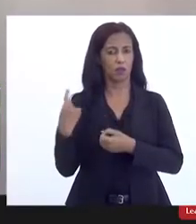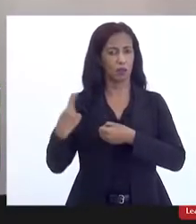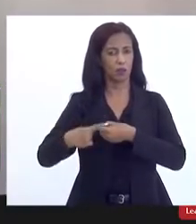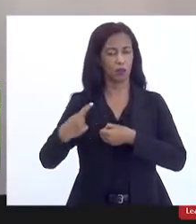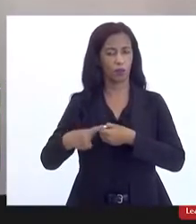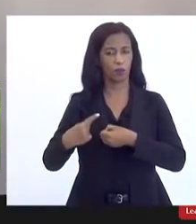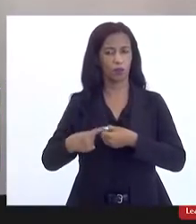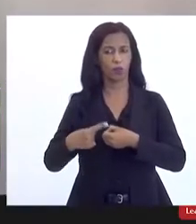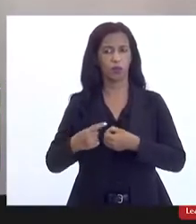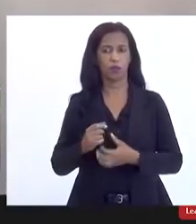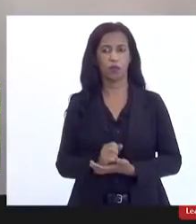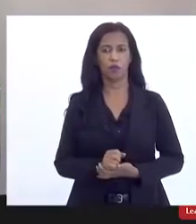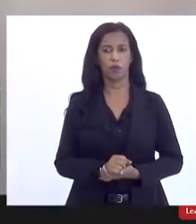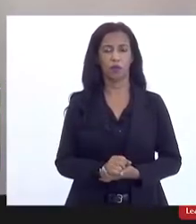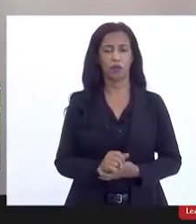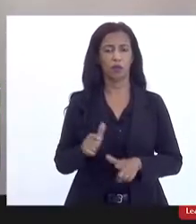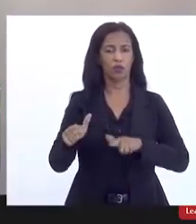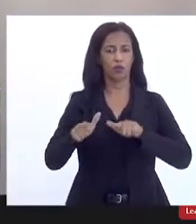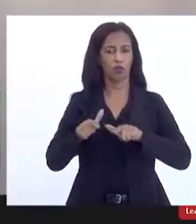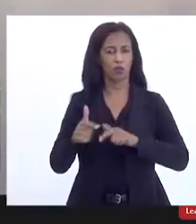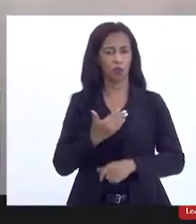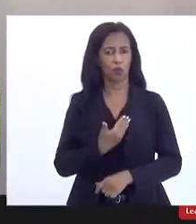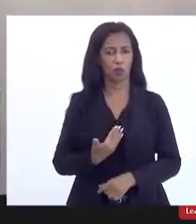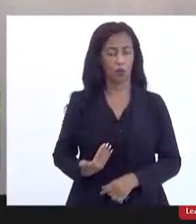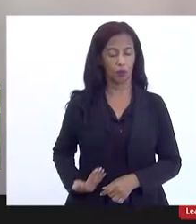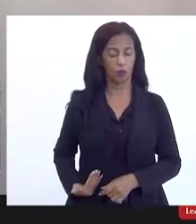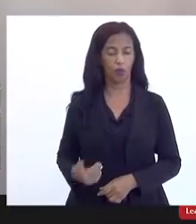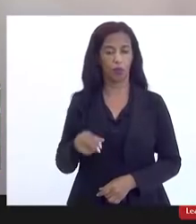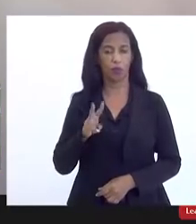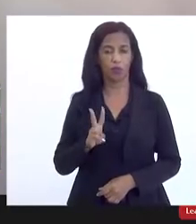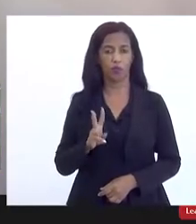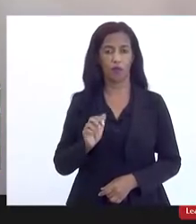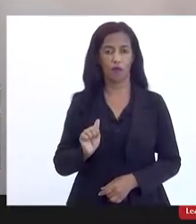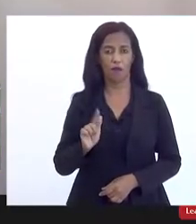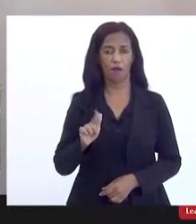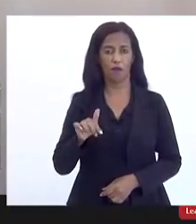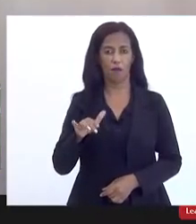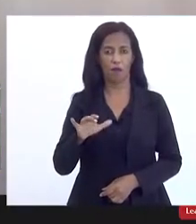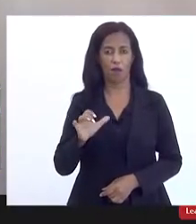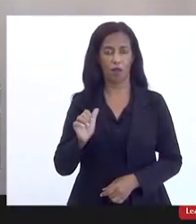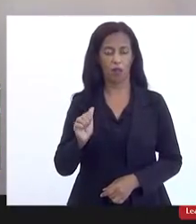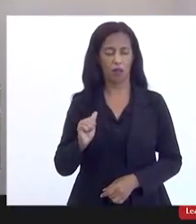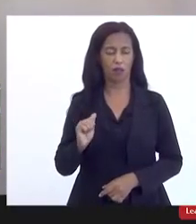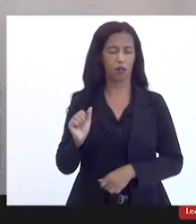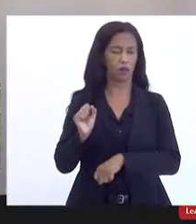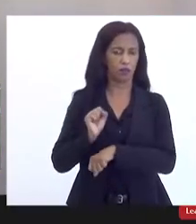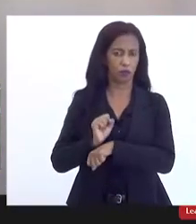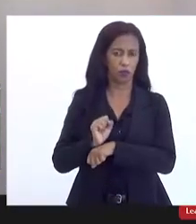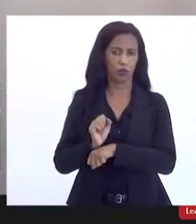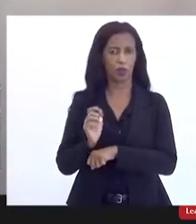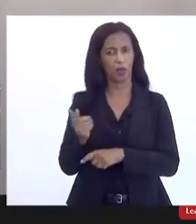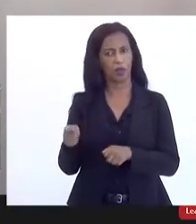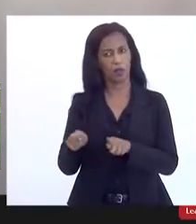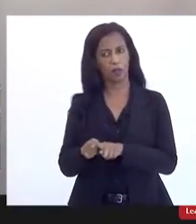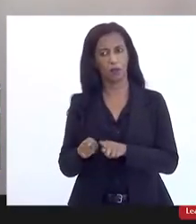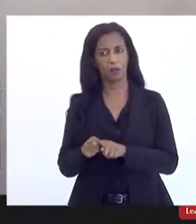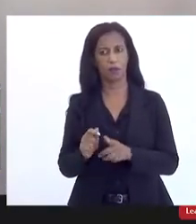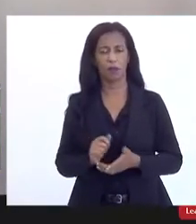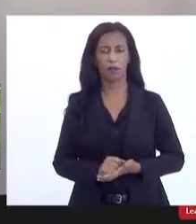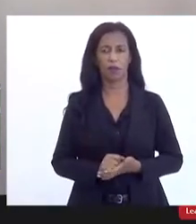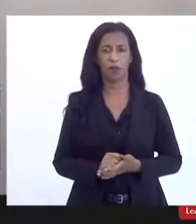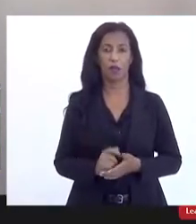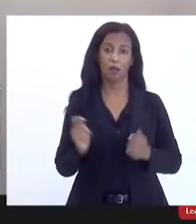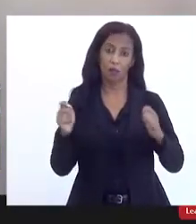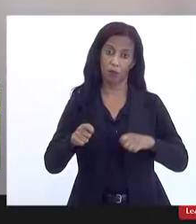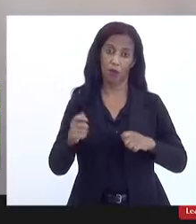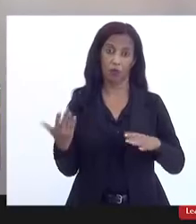de Serviços Públicos e Defesa Civil de Valença vamos aguardar também eventualmente ainda